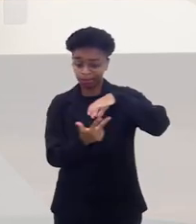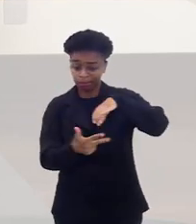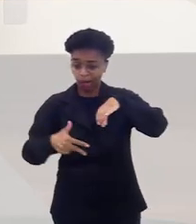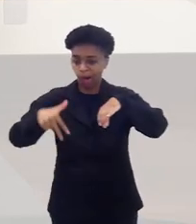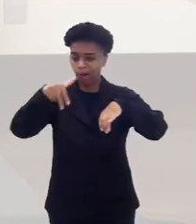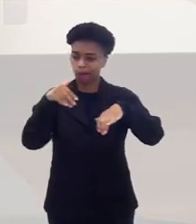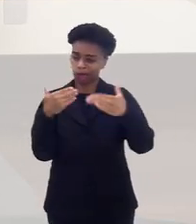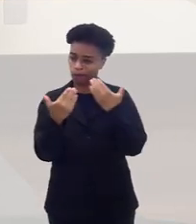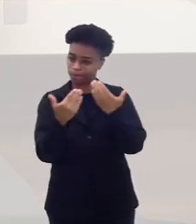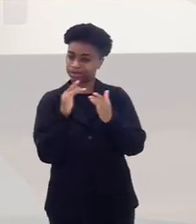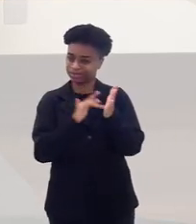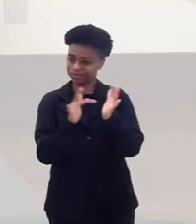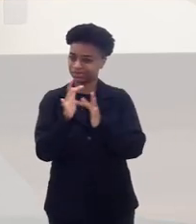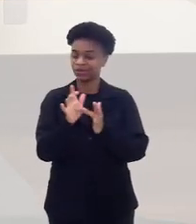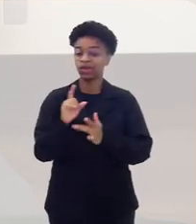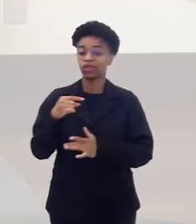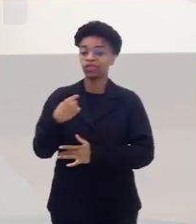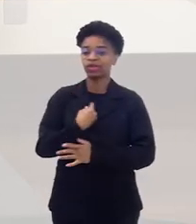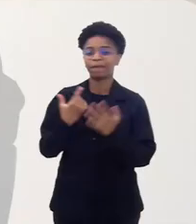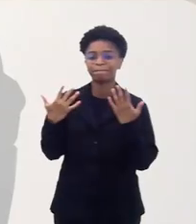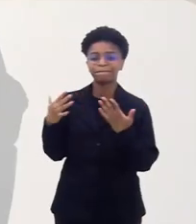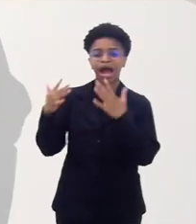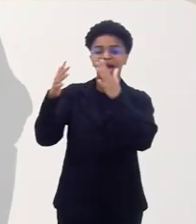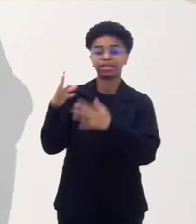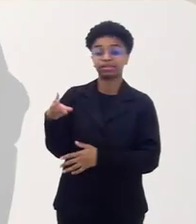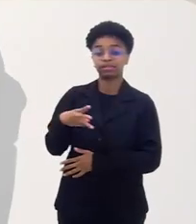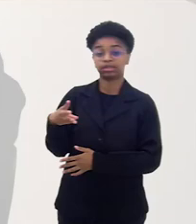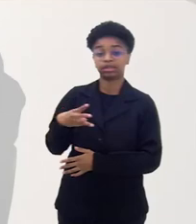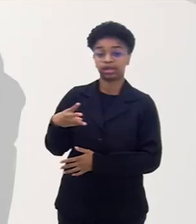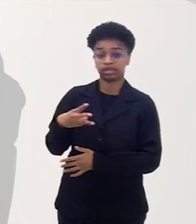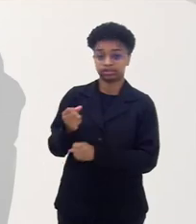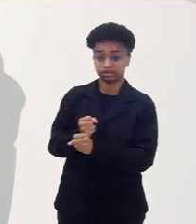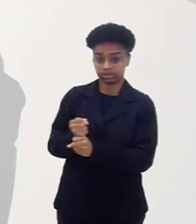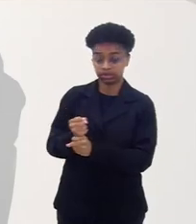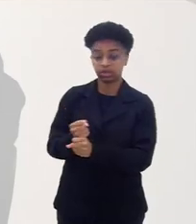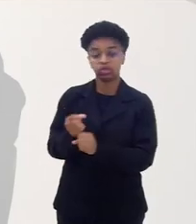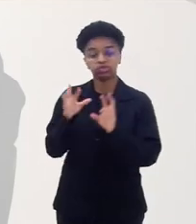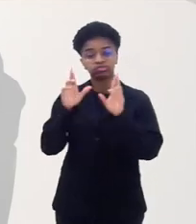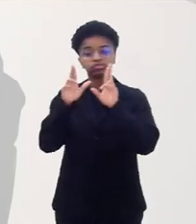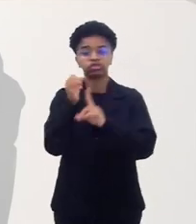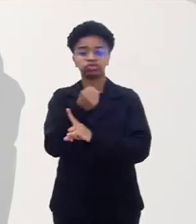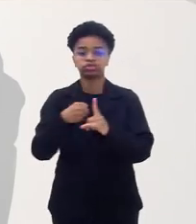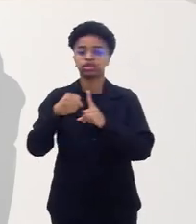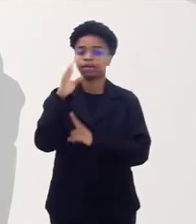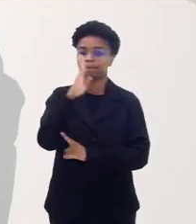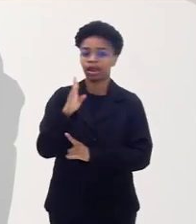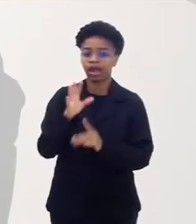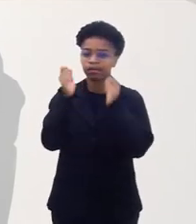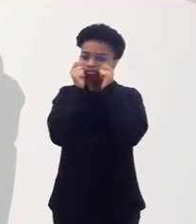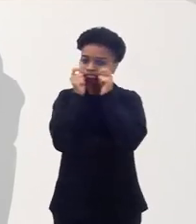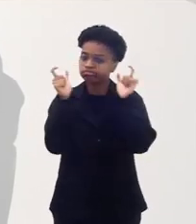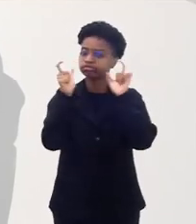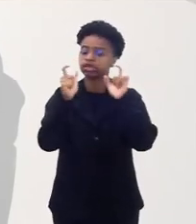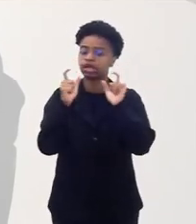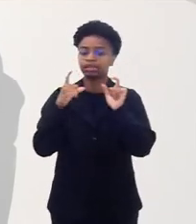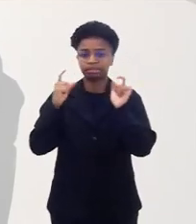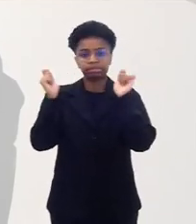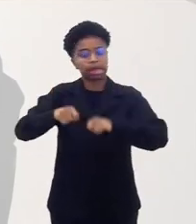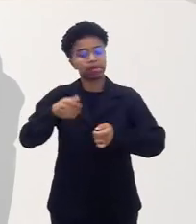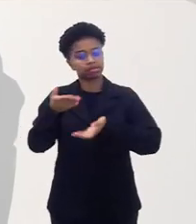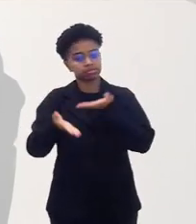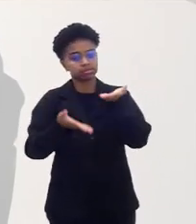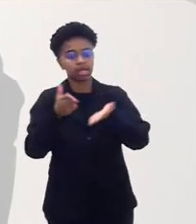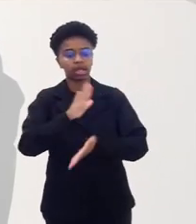momento em que estamos comemorando 33 anos, a sociedade brasileira desperte para tratar crianças e